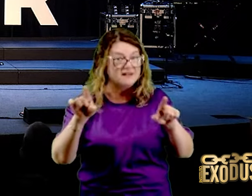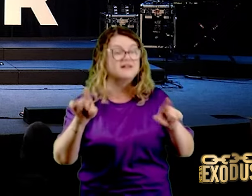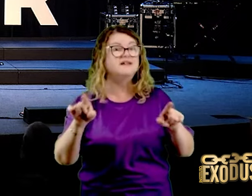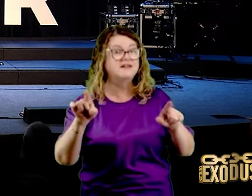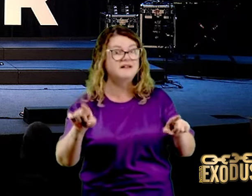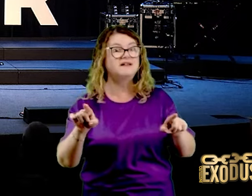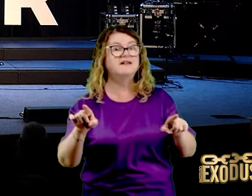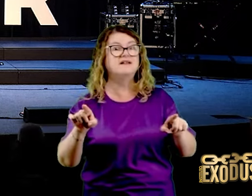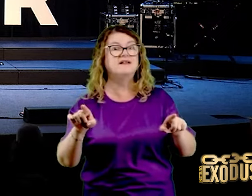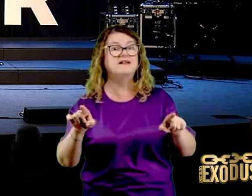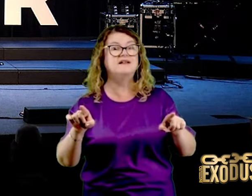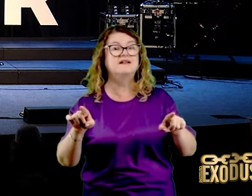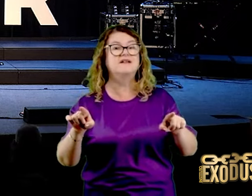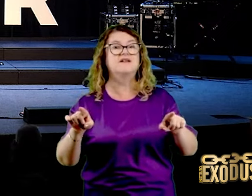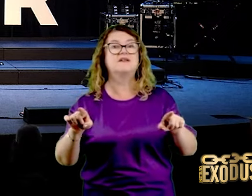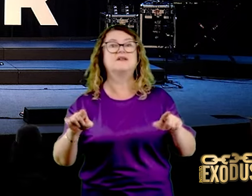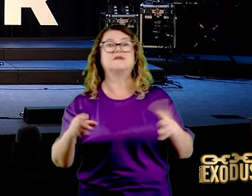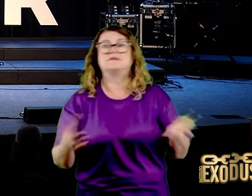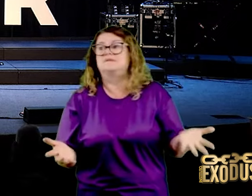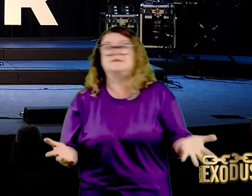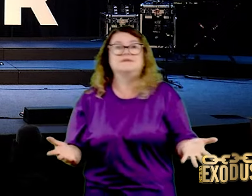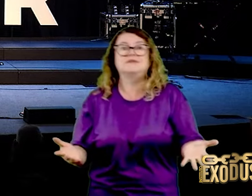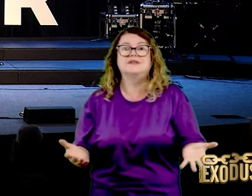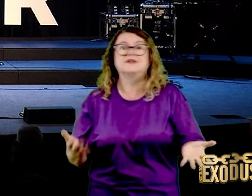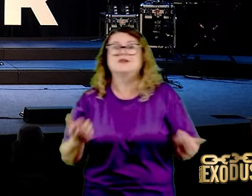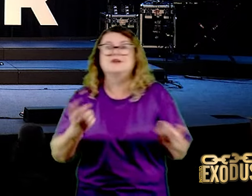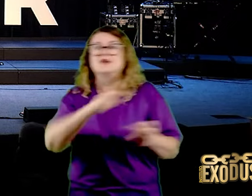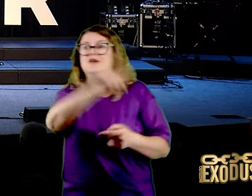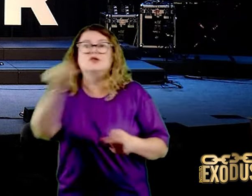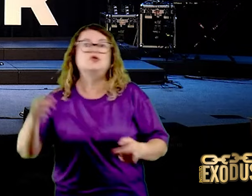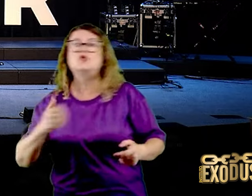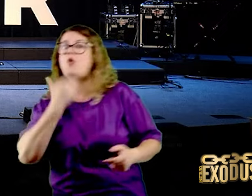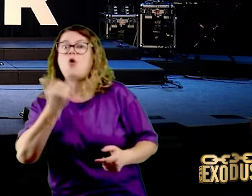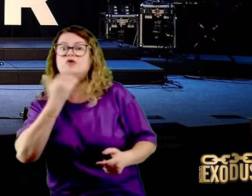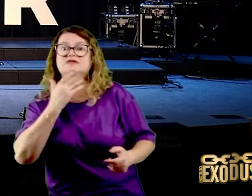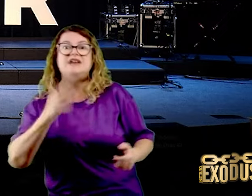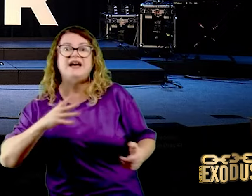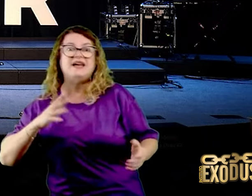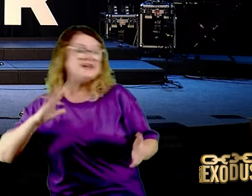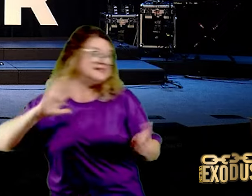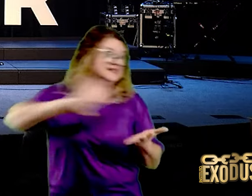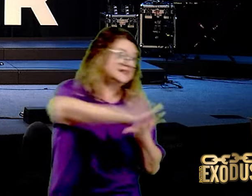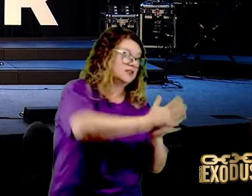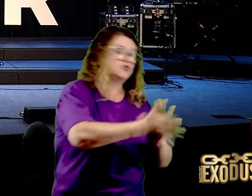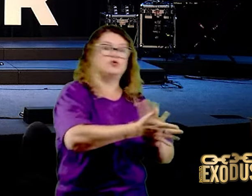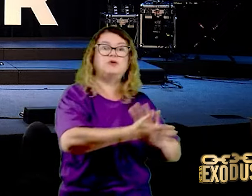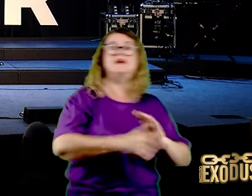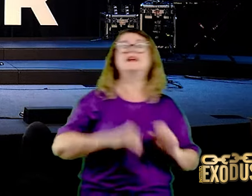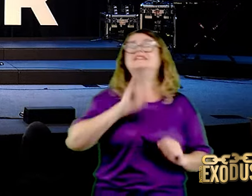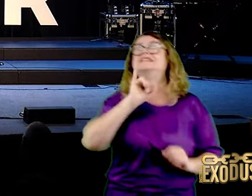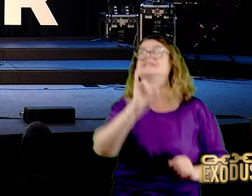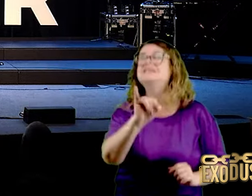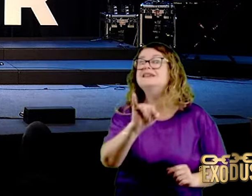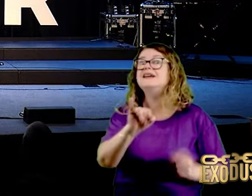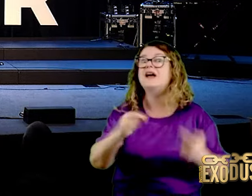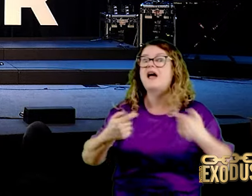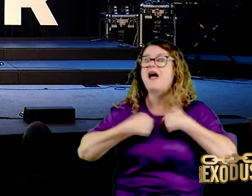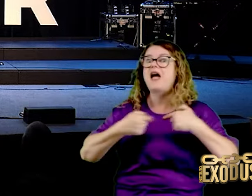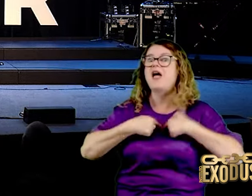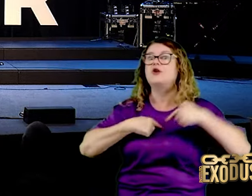Quando você está debaixo da autoridade da palavra de Deus. Você consegue entender isso, gente? Diga, sangue de Jesus.